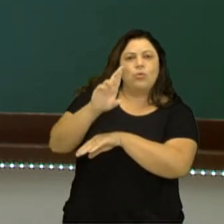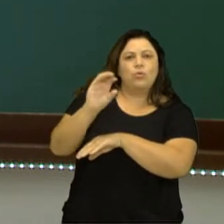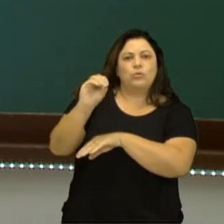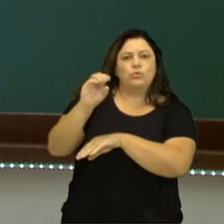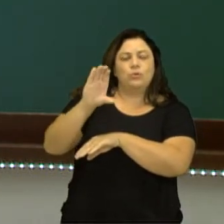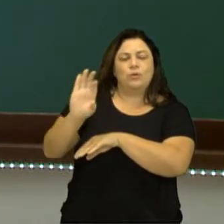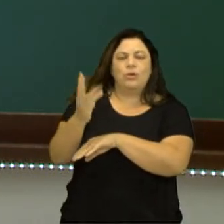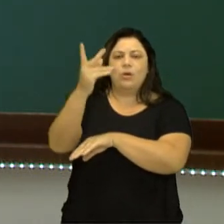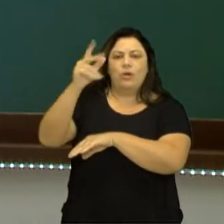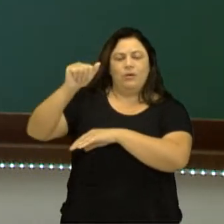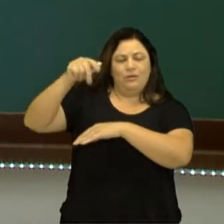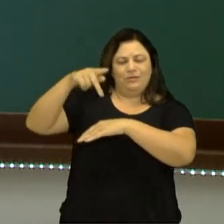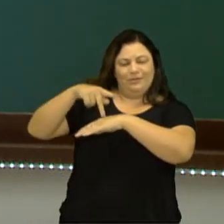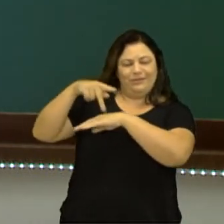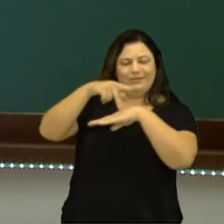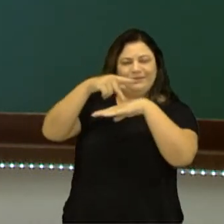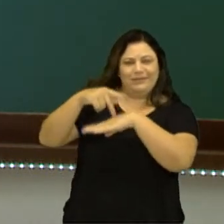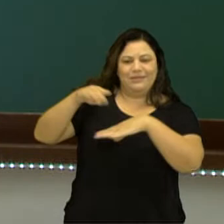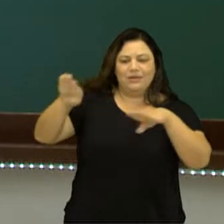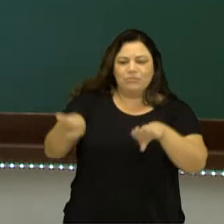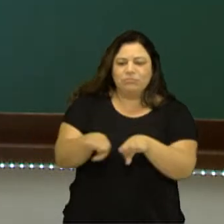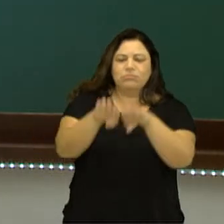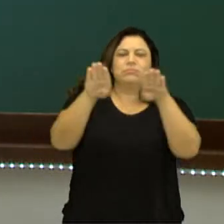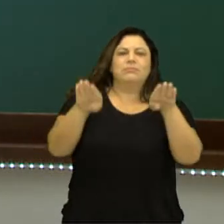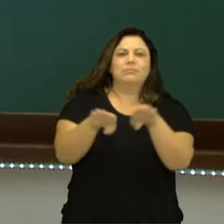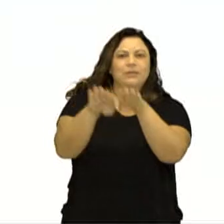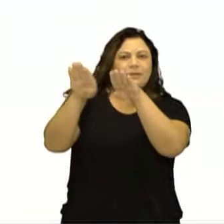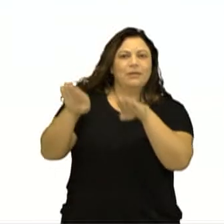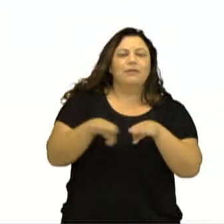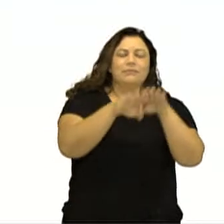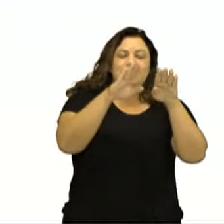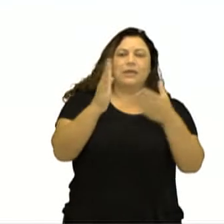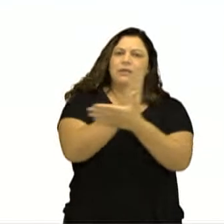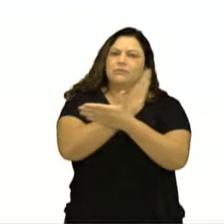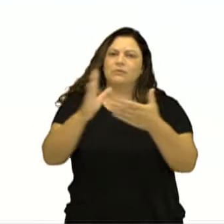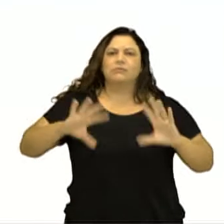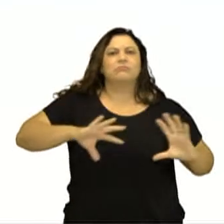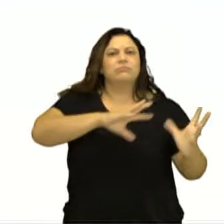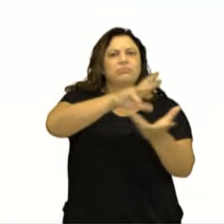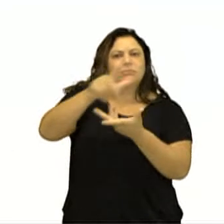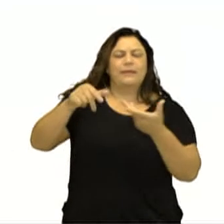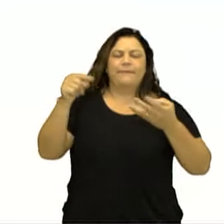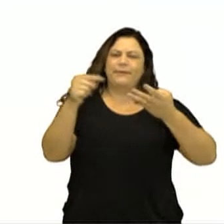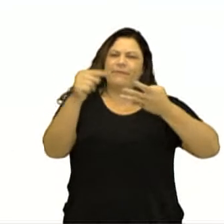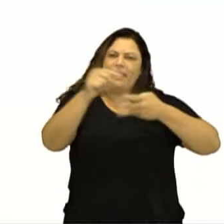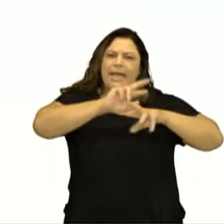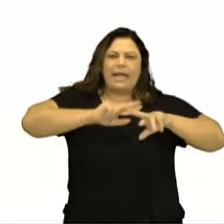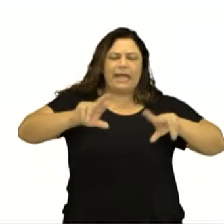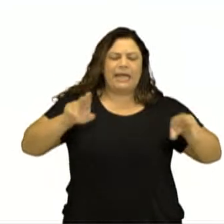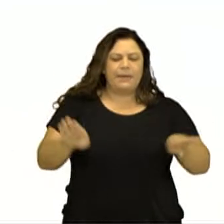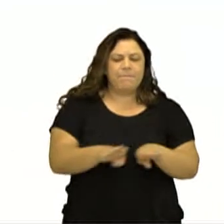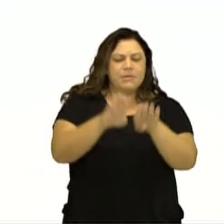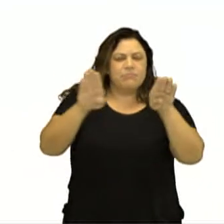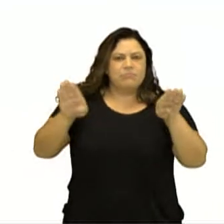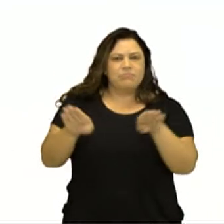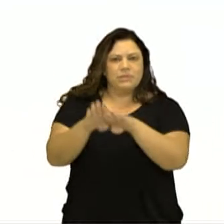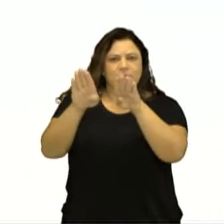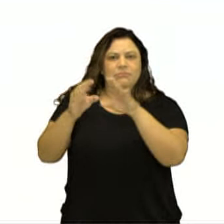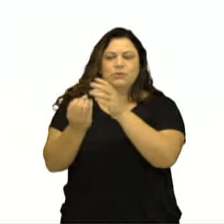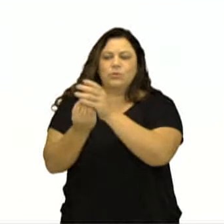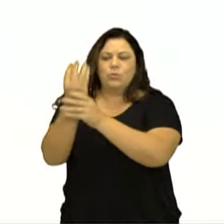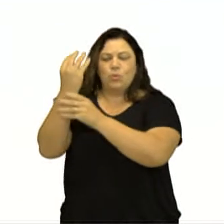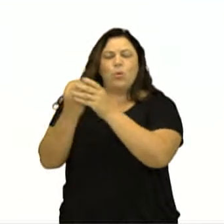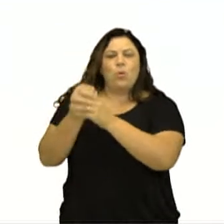a nossa terra, o nosso planeta, divide-se em placas tectônicas. Várias placas que formam a crosta,